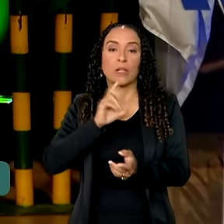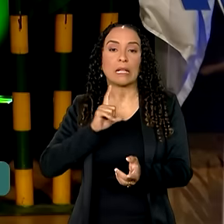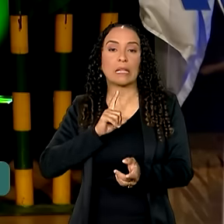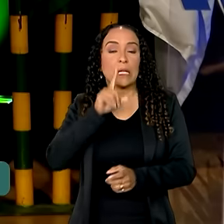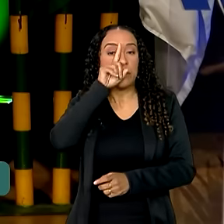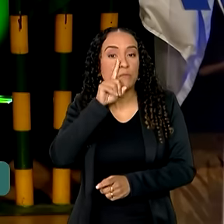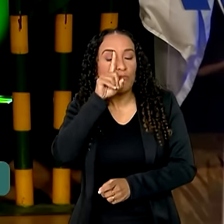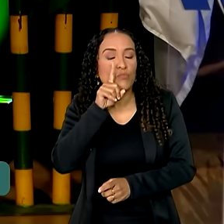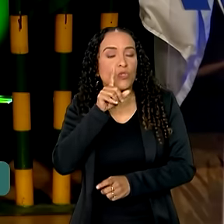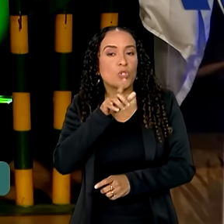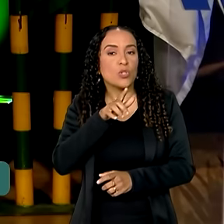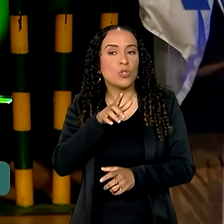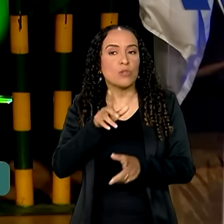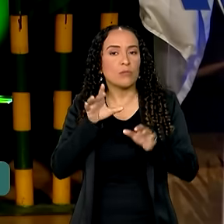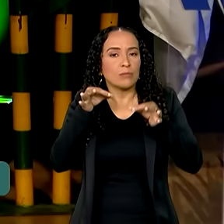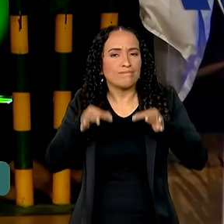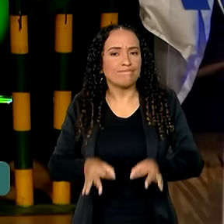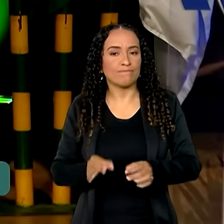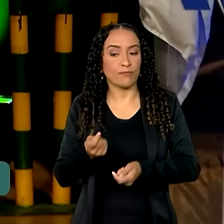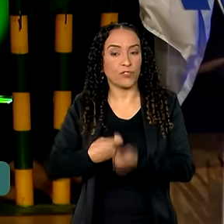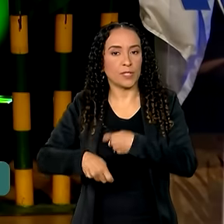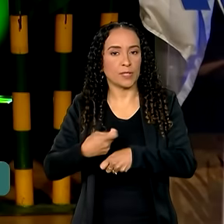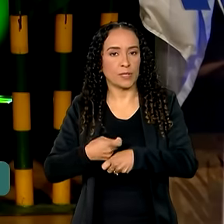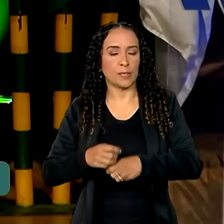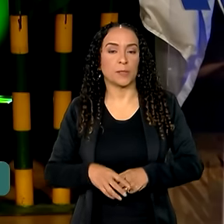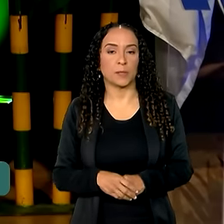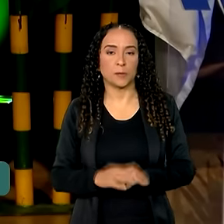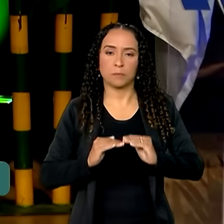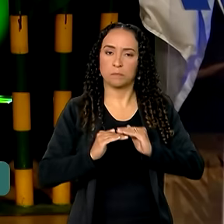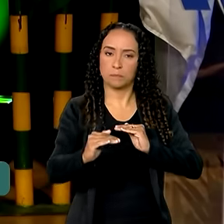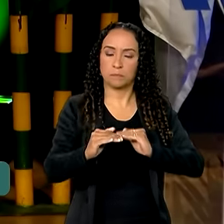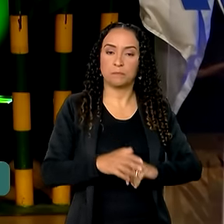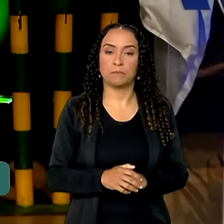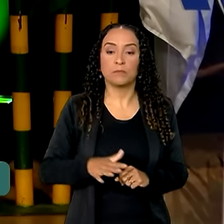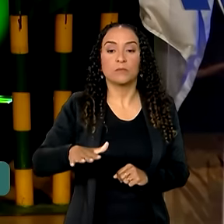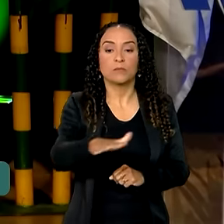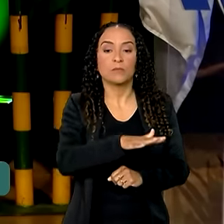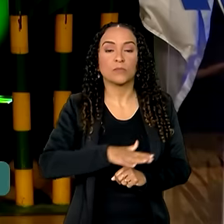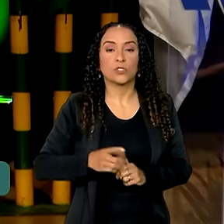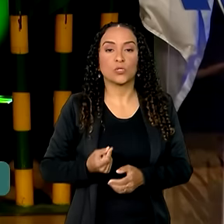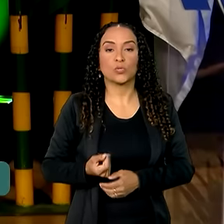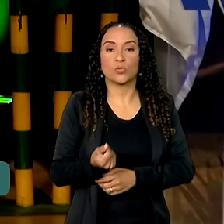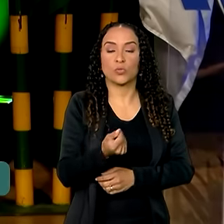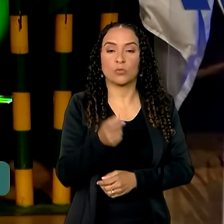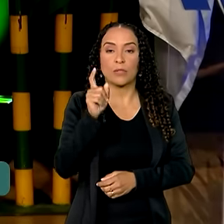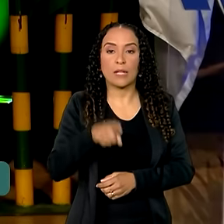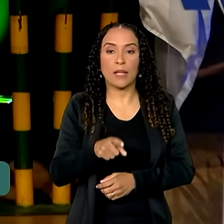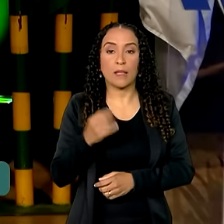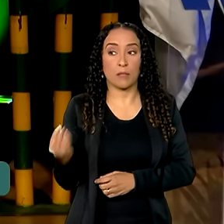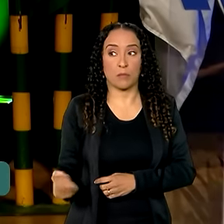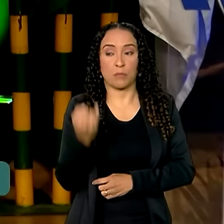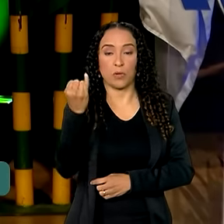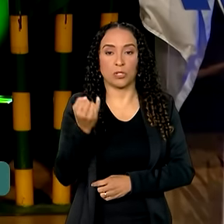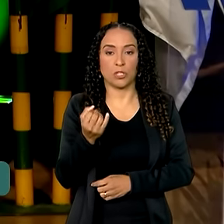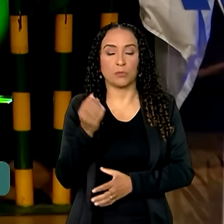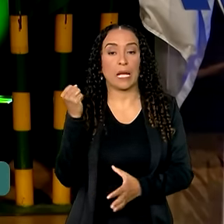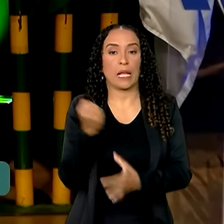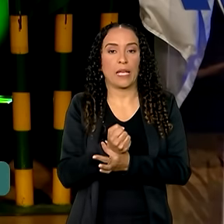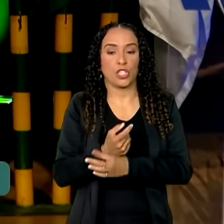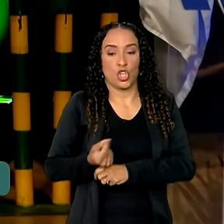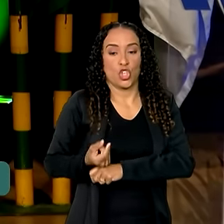risco a estabilidade financeira. O espaço fiscal é crucial para garantir os recursos